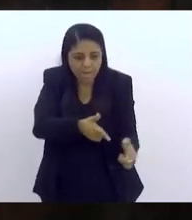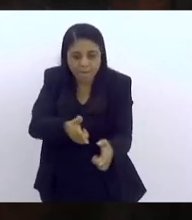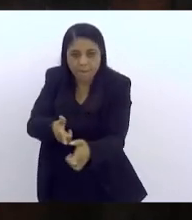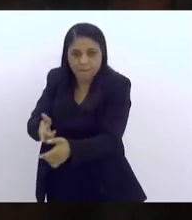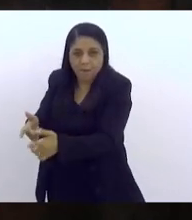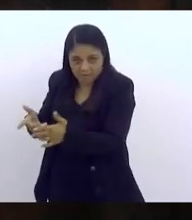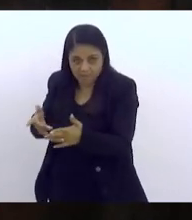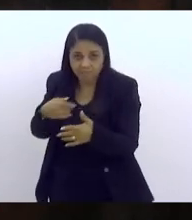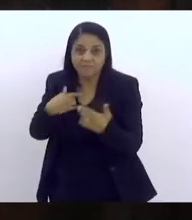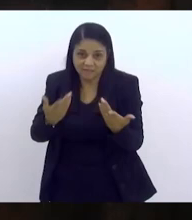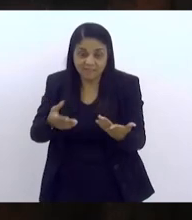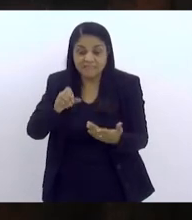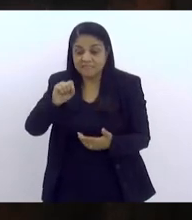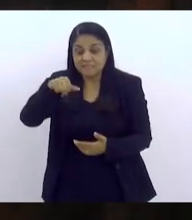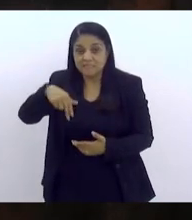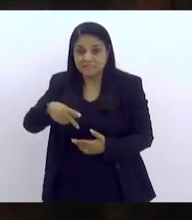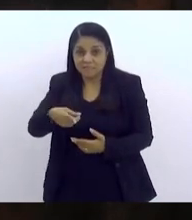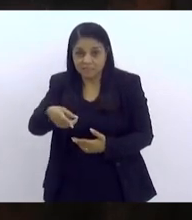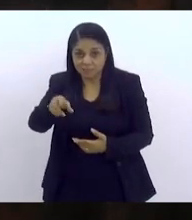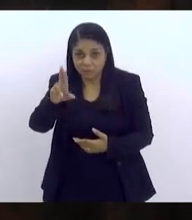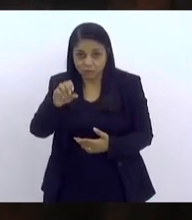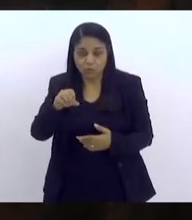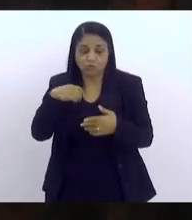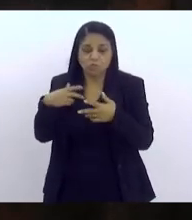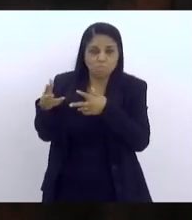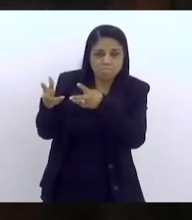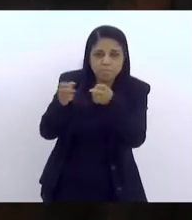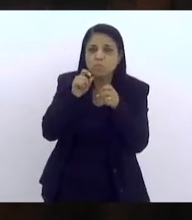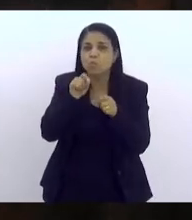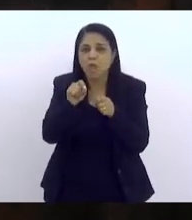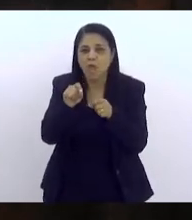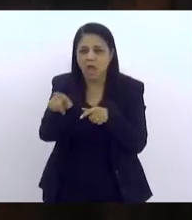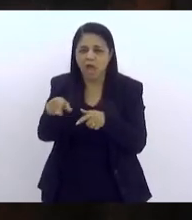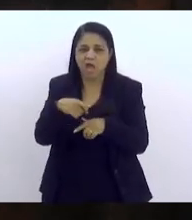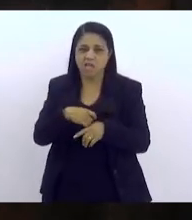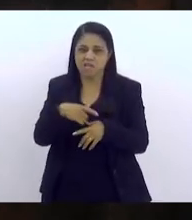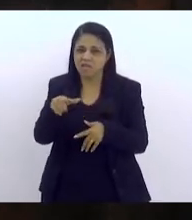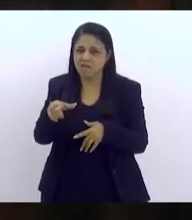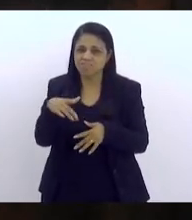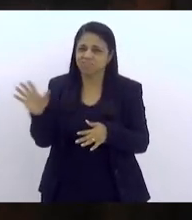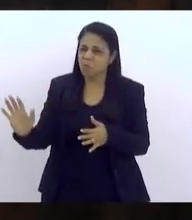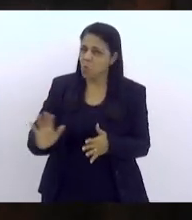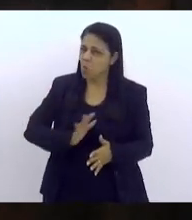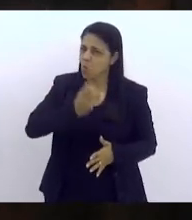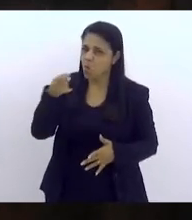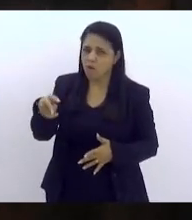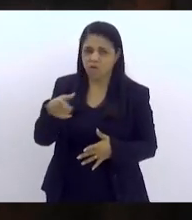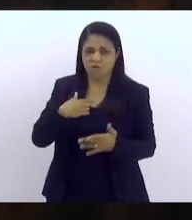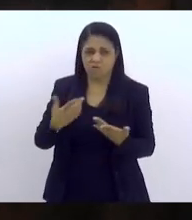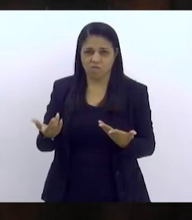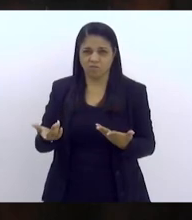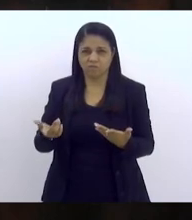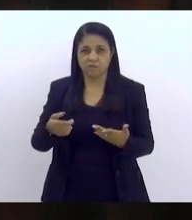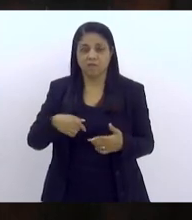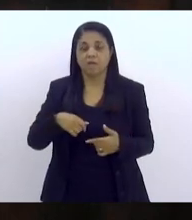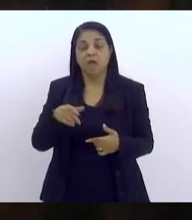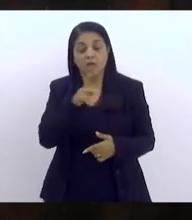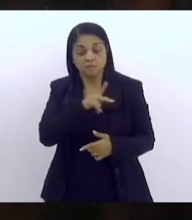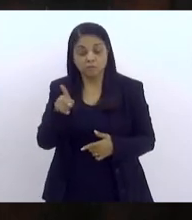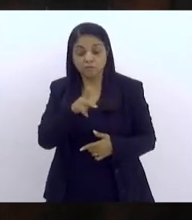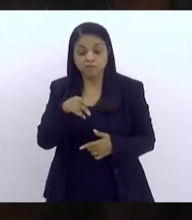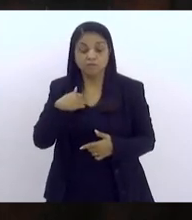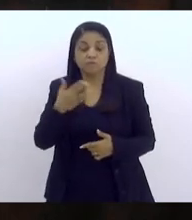a coisa que nós vimos ali era o monstro e o bicho-papão. E dizia, então, esse professor meu, quem não tem medo de bicho-papão,